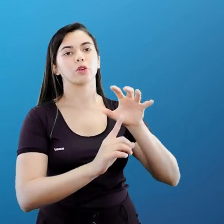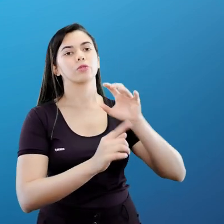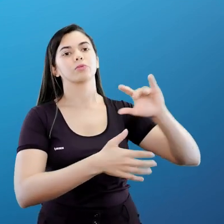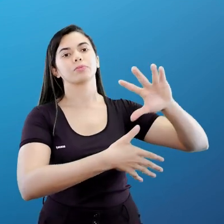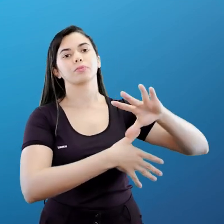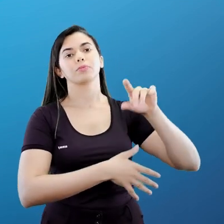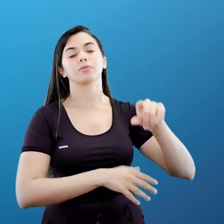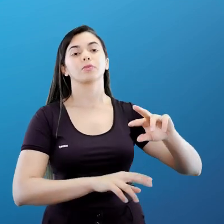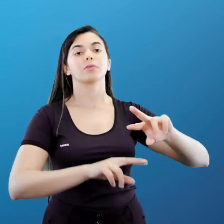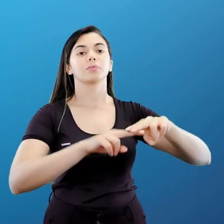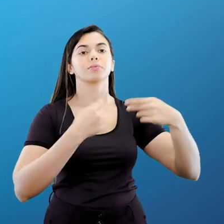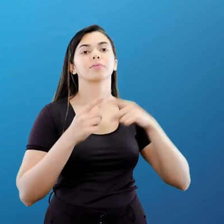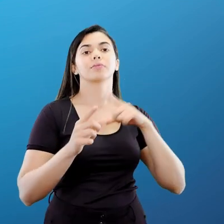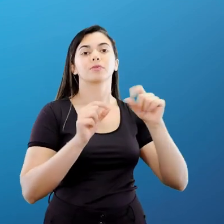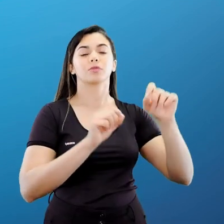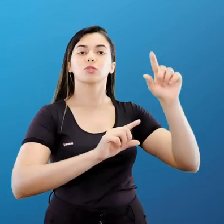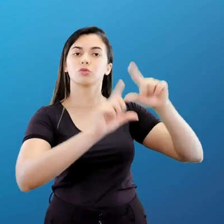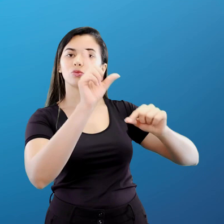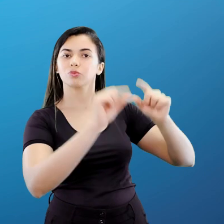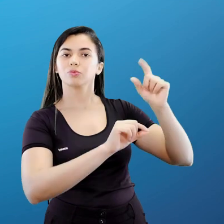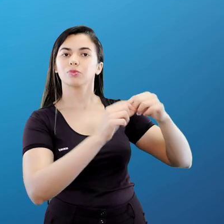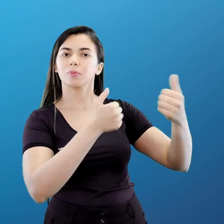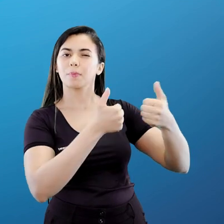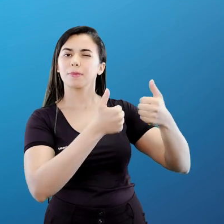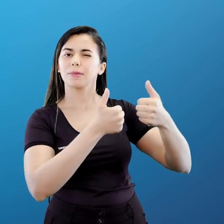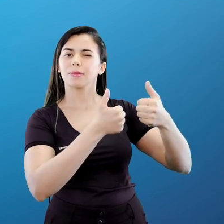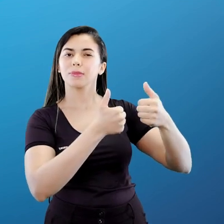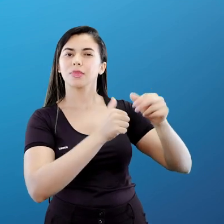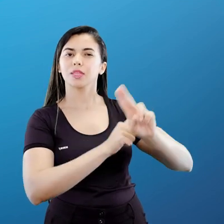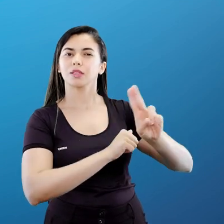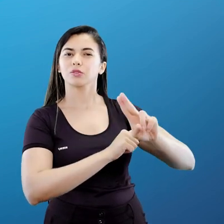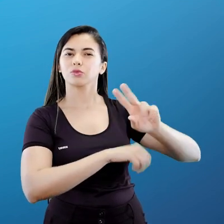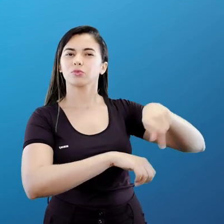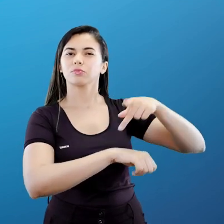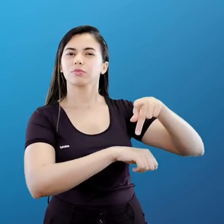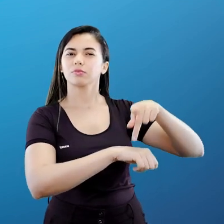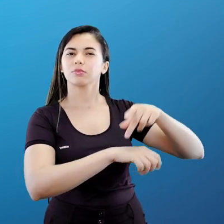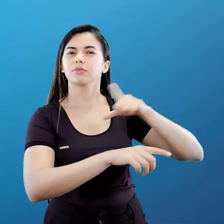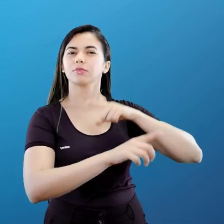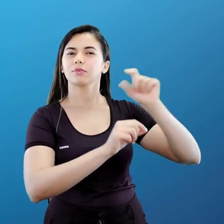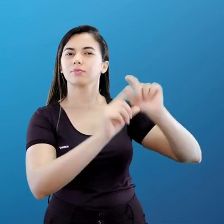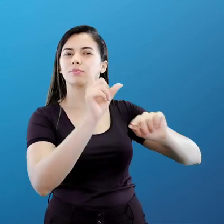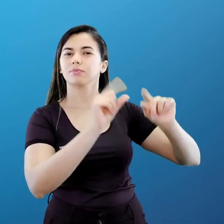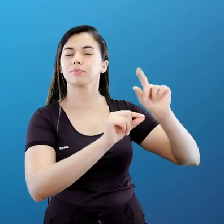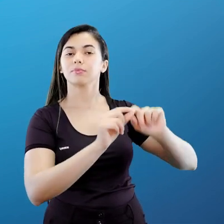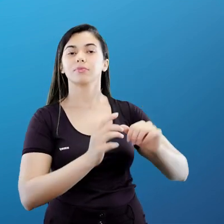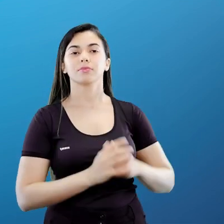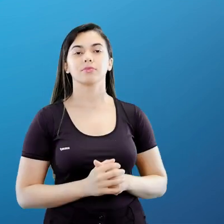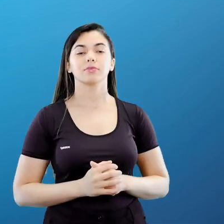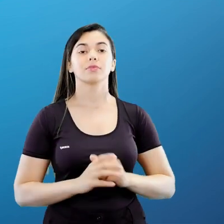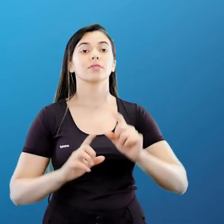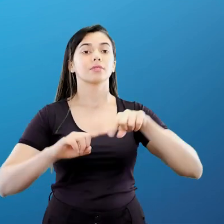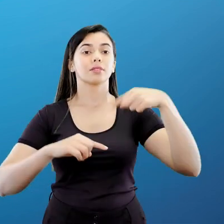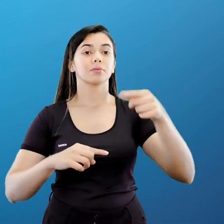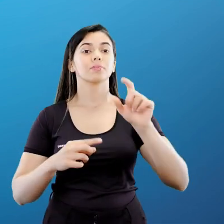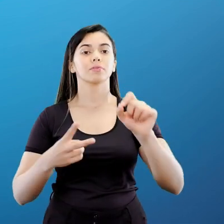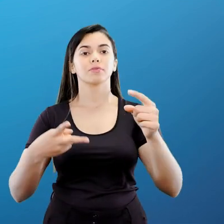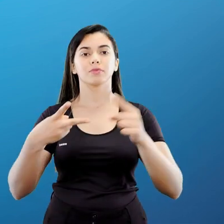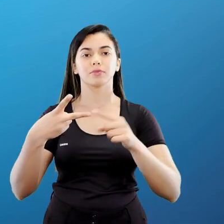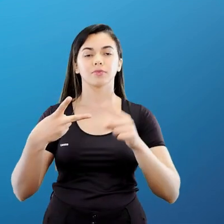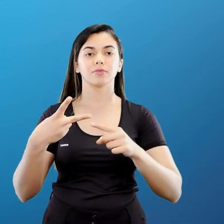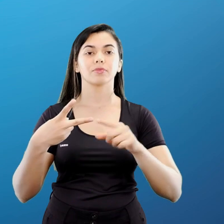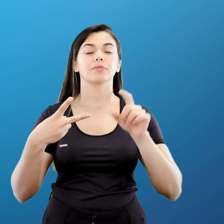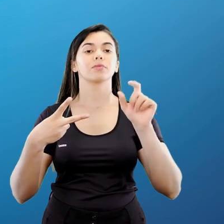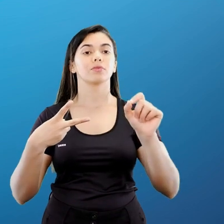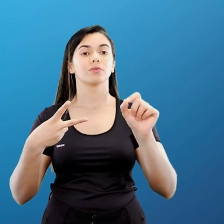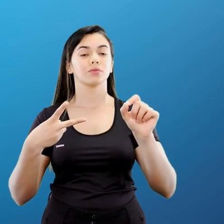isso tem uma estrelinha lá perto do nome do país. A segunda perna desse tripé vai ser aqui, caso, toda a União